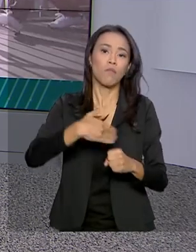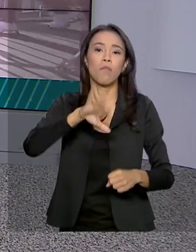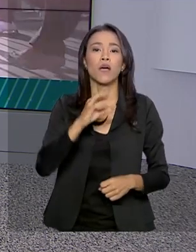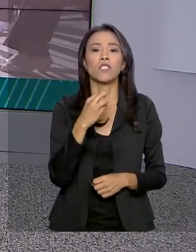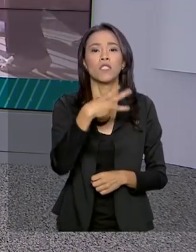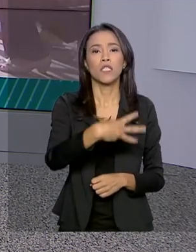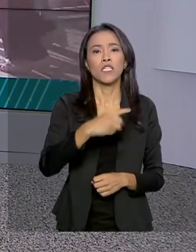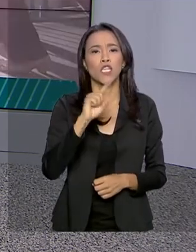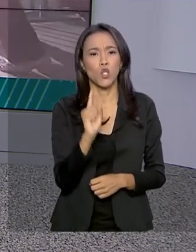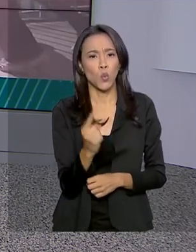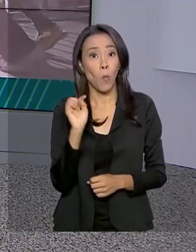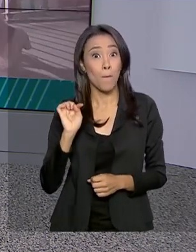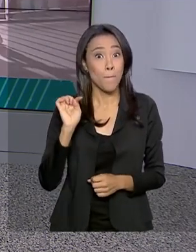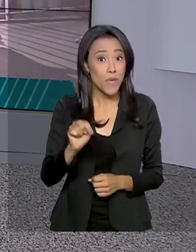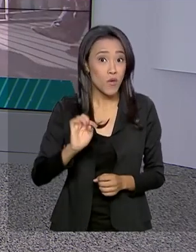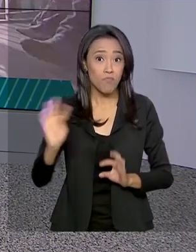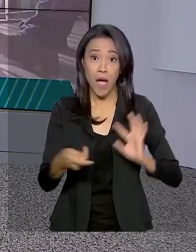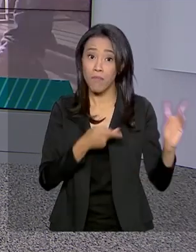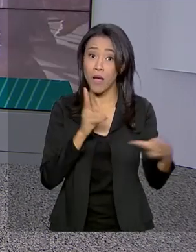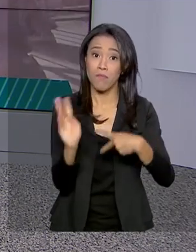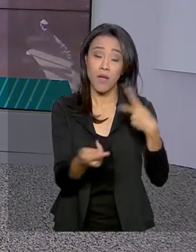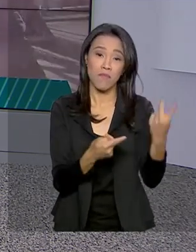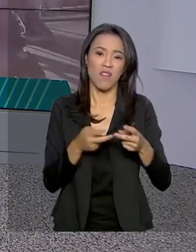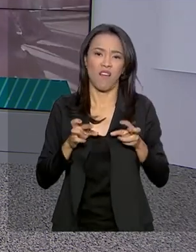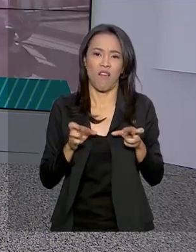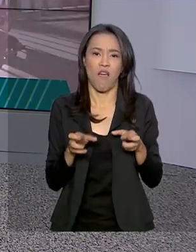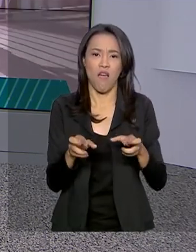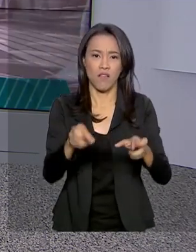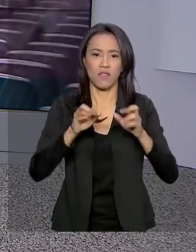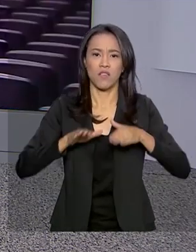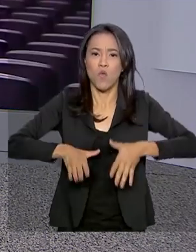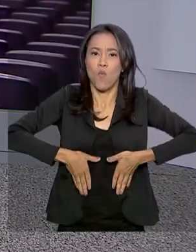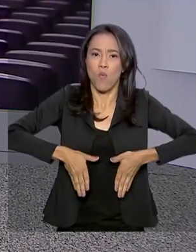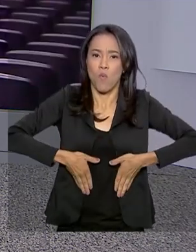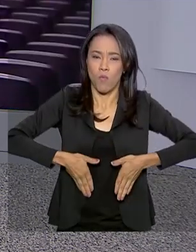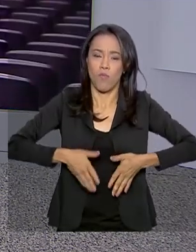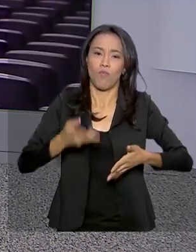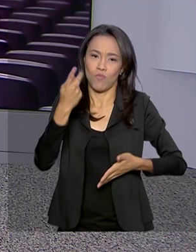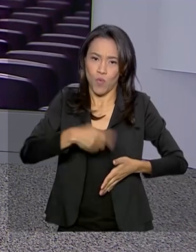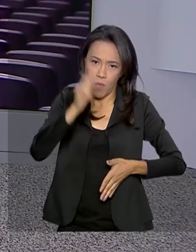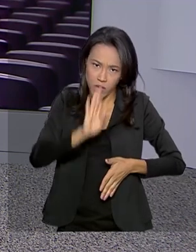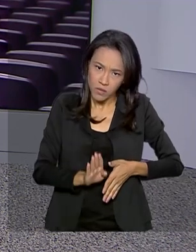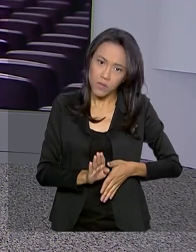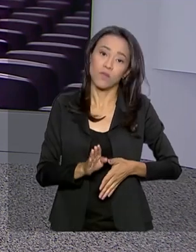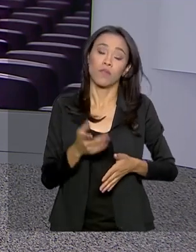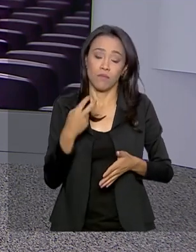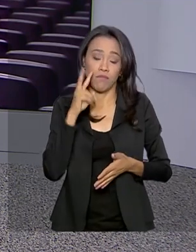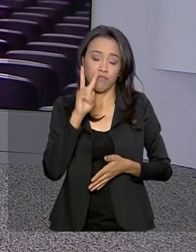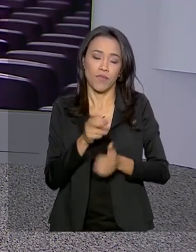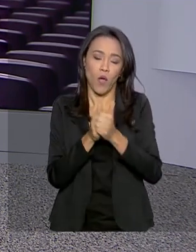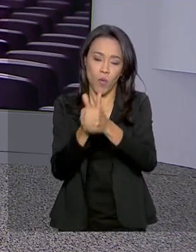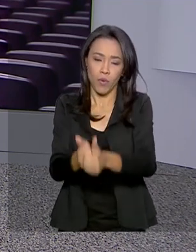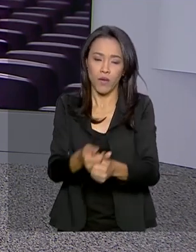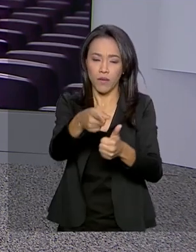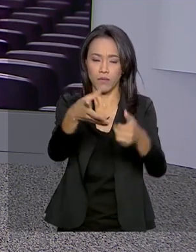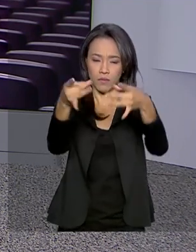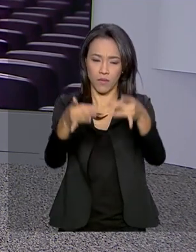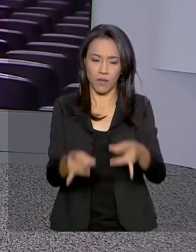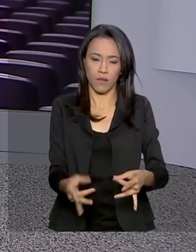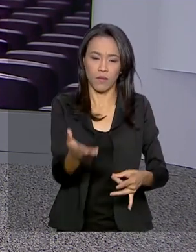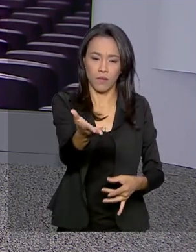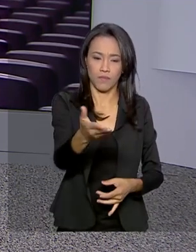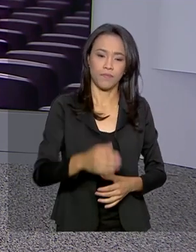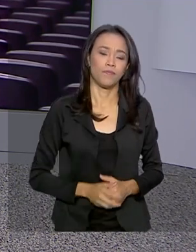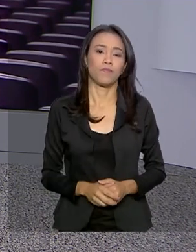mil novos casos de câncer de pulmão aqui no Brasil. Vamos até o Rio de Janeiro. Alessandra Lago acompanha esse assunto e traz os detalhes para a gente. Bom dia,